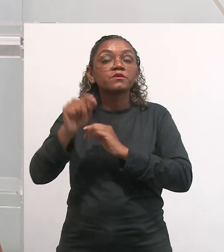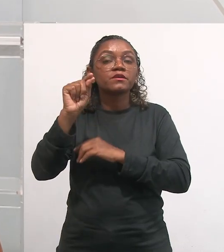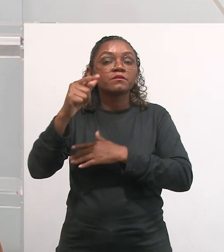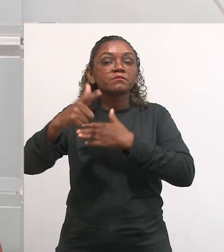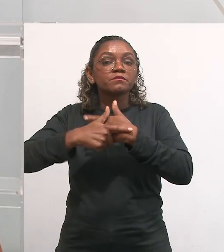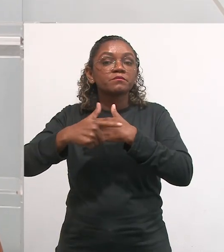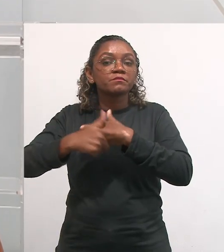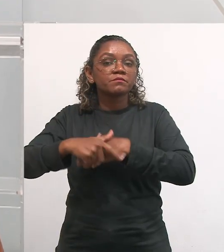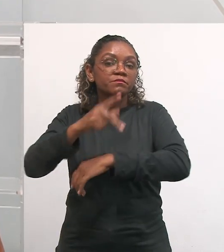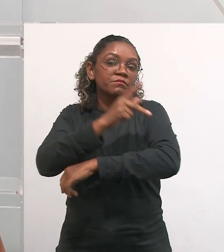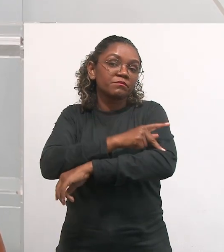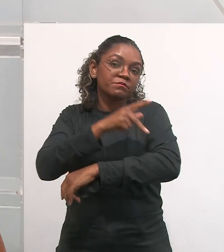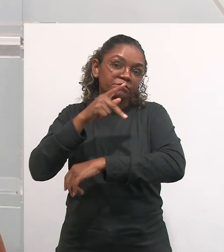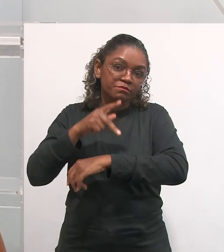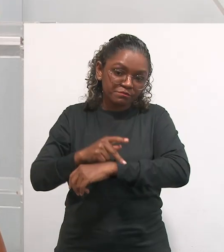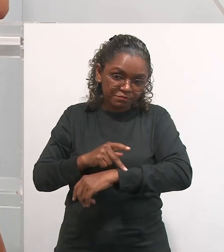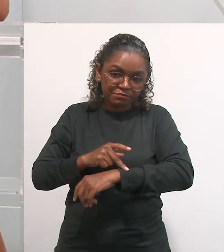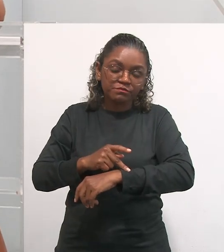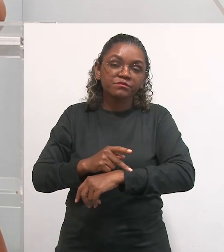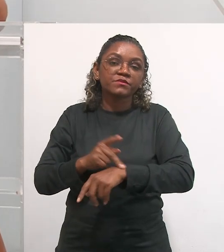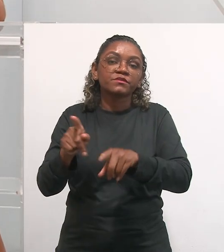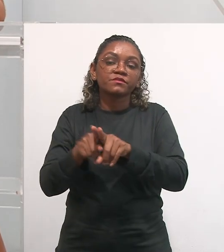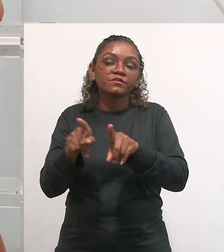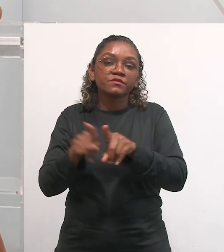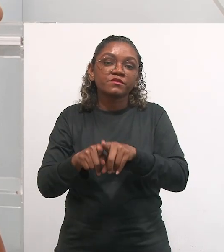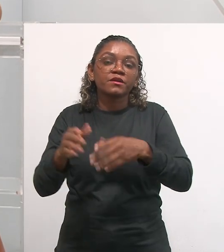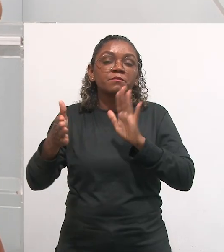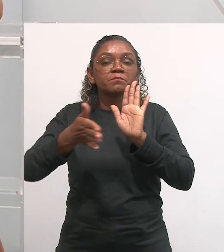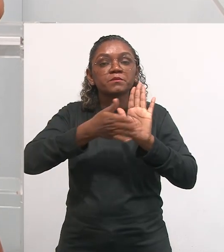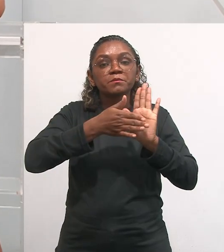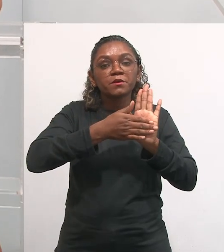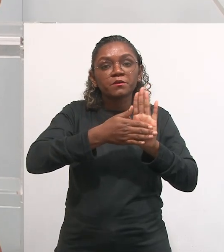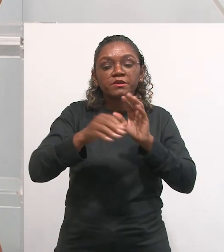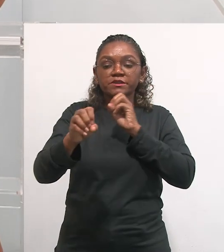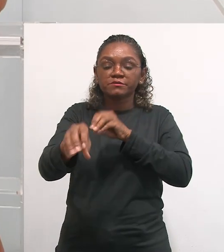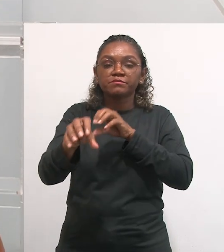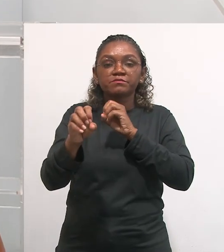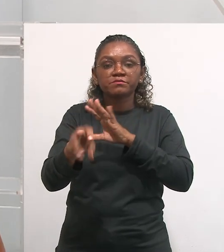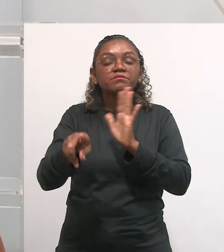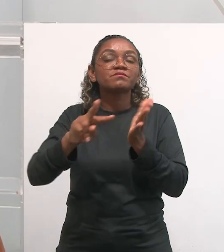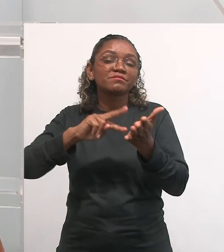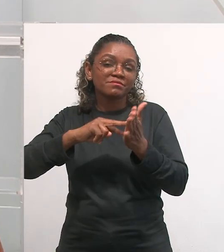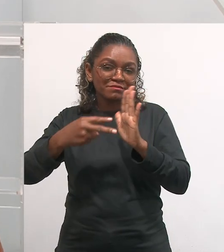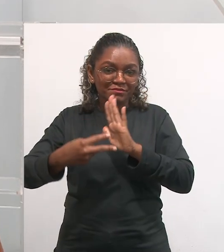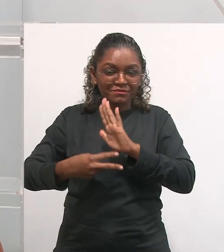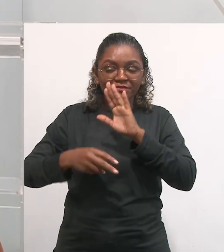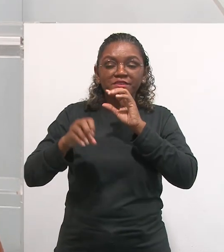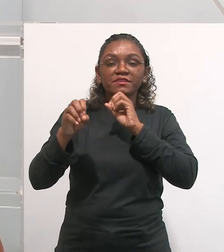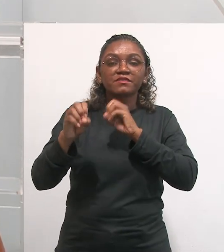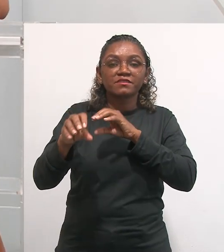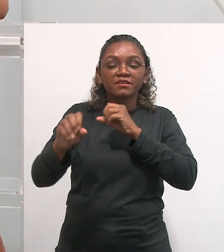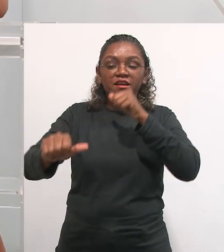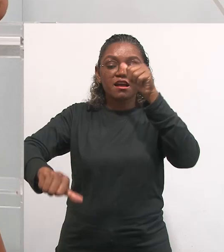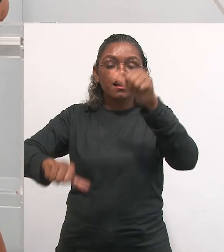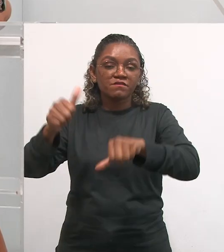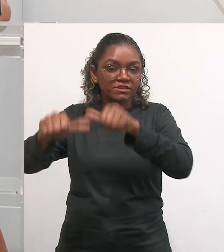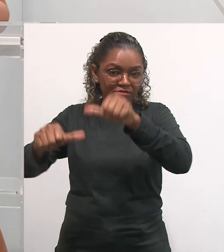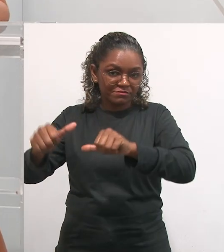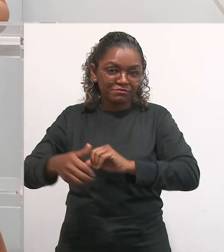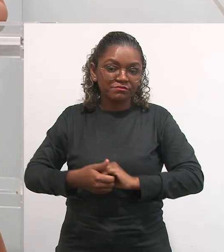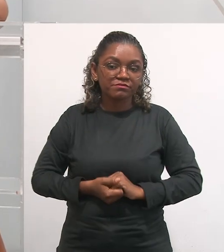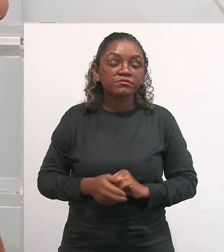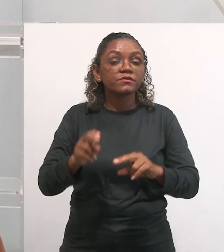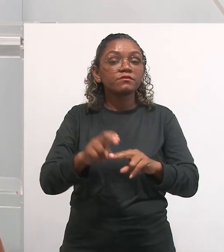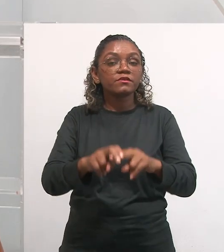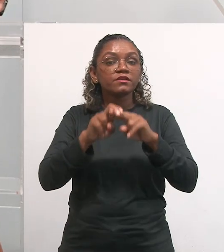como a própria ação pedagógica, o próprio contorno, a própria proposta educativa é a avaliação. Então, à medida que eu